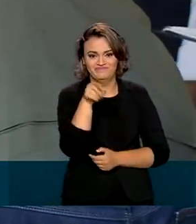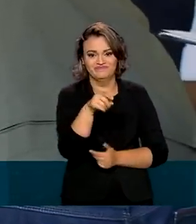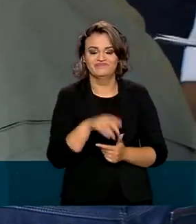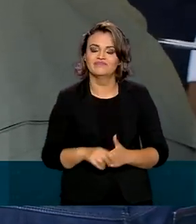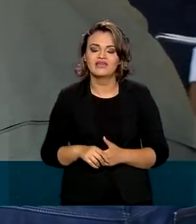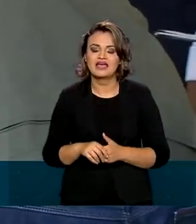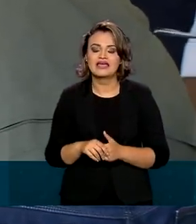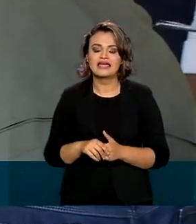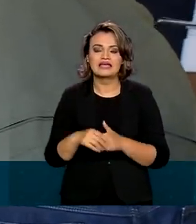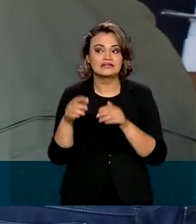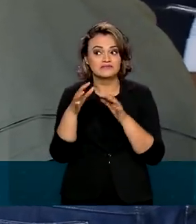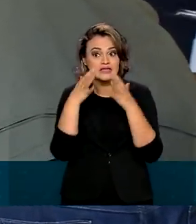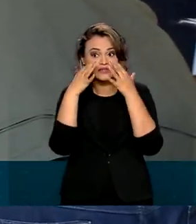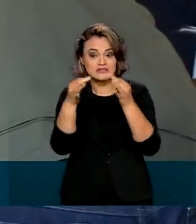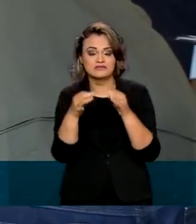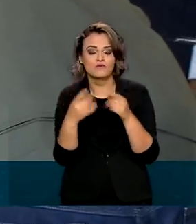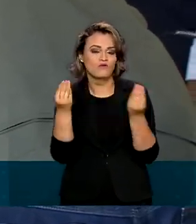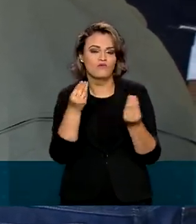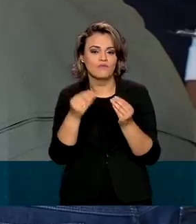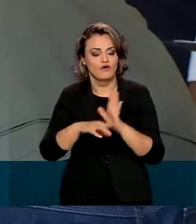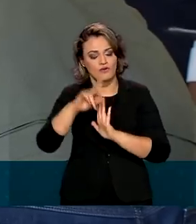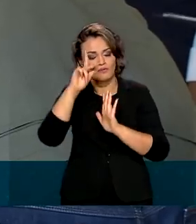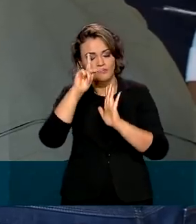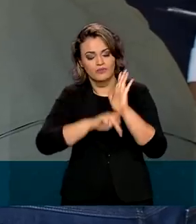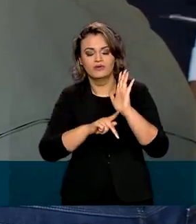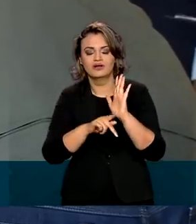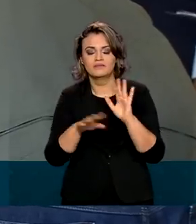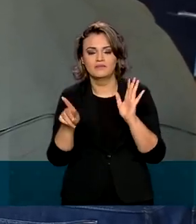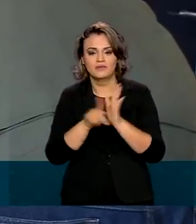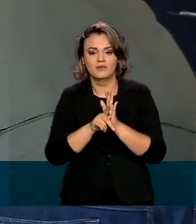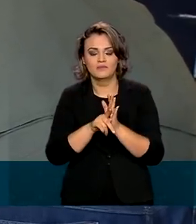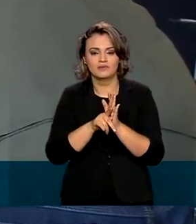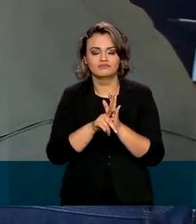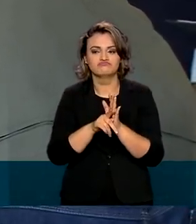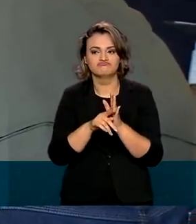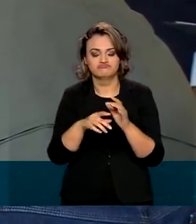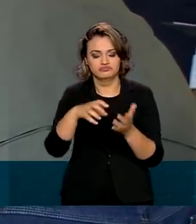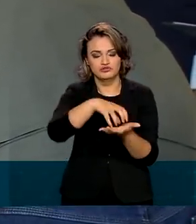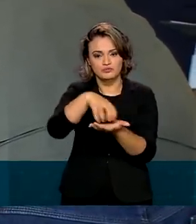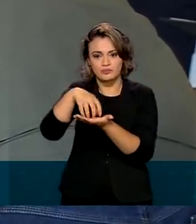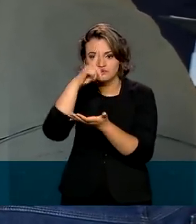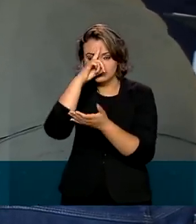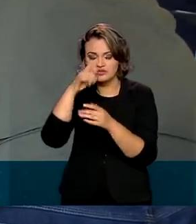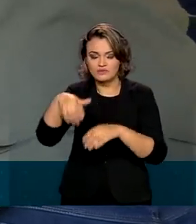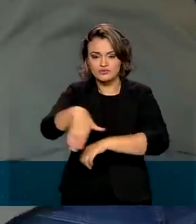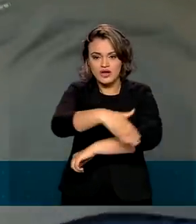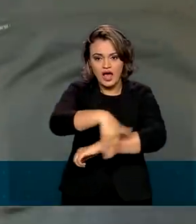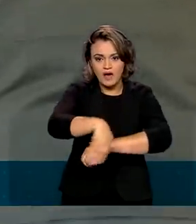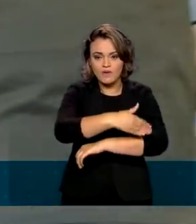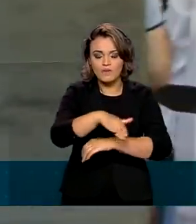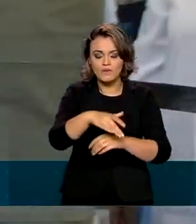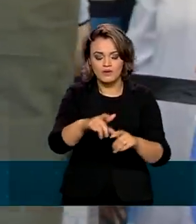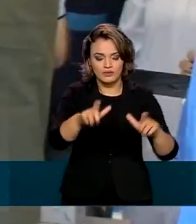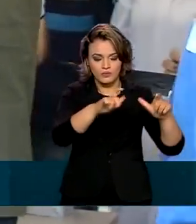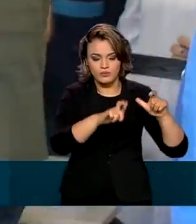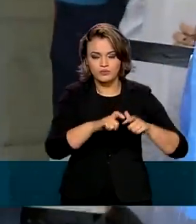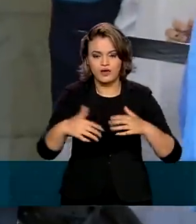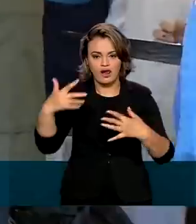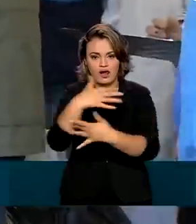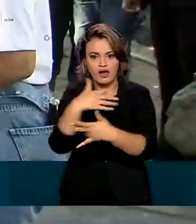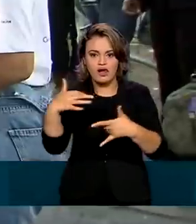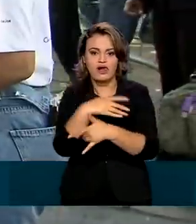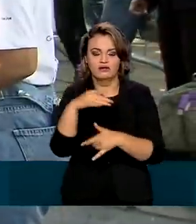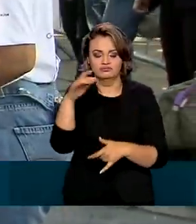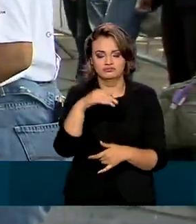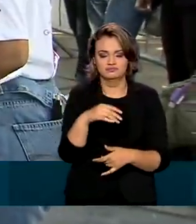Elas vão ser atendidas pelo projeto Consultório de Rua, que funciona com postos móveis montados nos grandes centros urbanos do